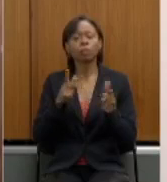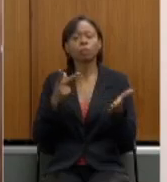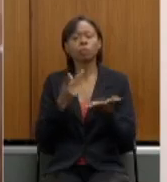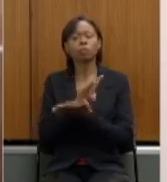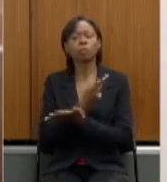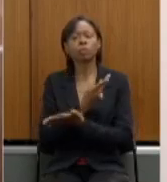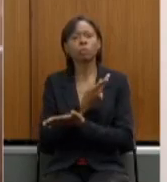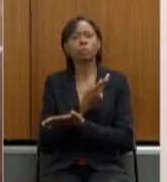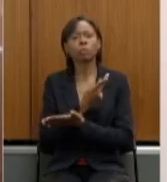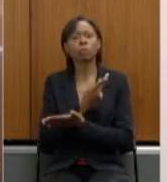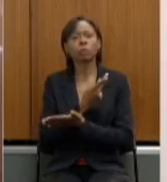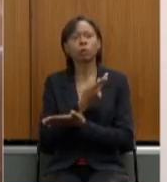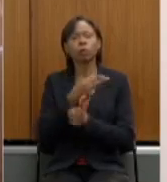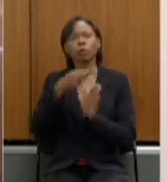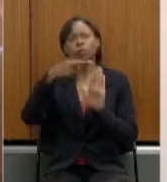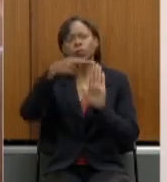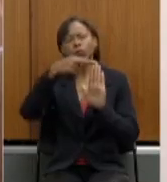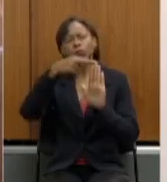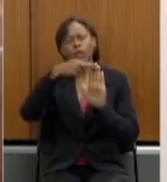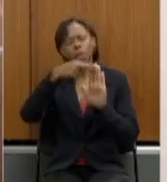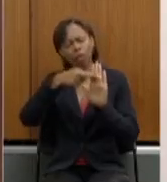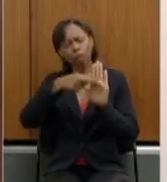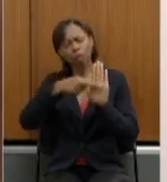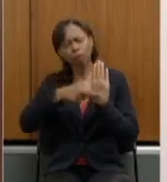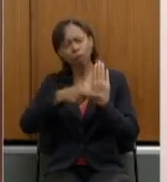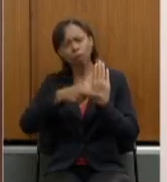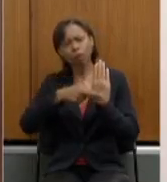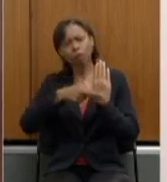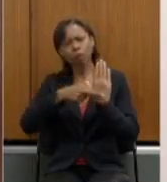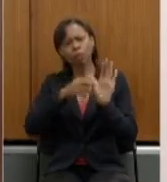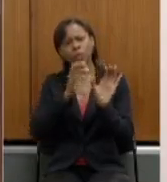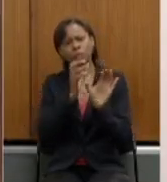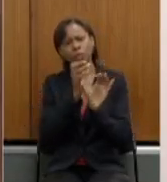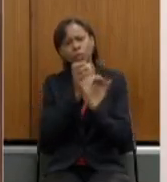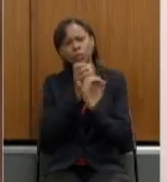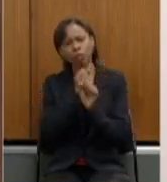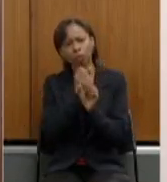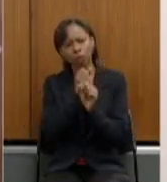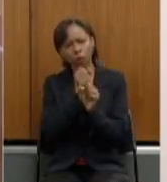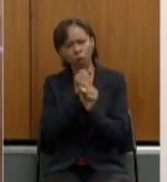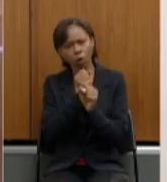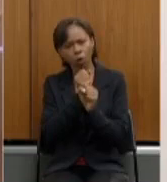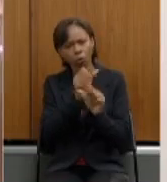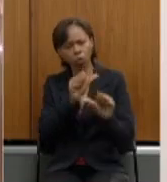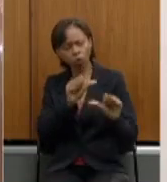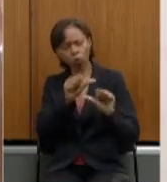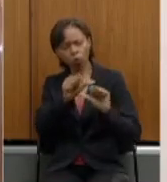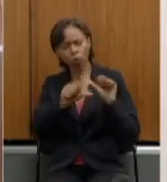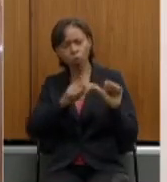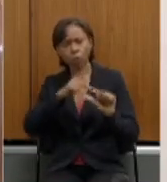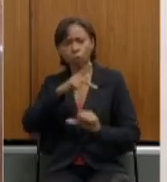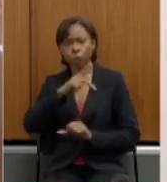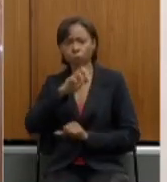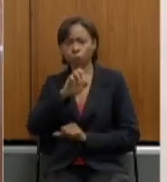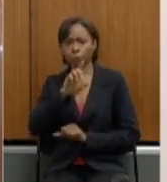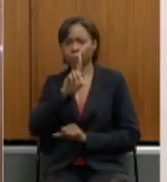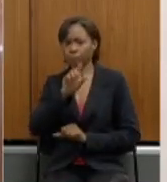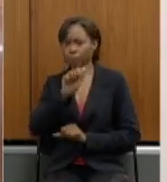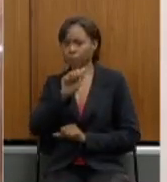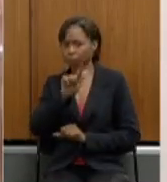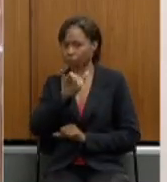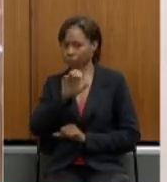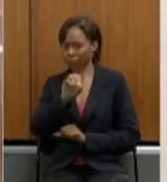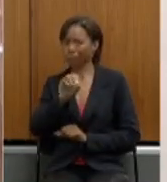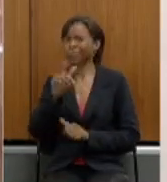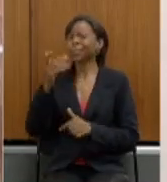questão da regra de cálculo de transição do pedágio a gente tinha um problema com